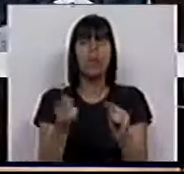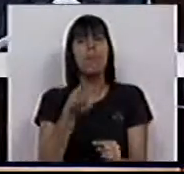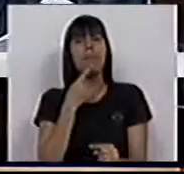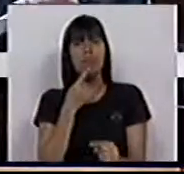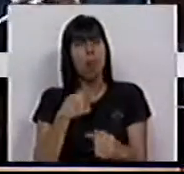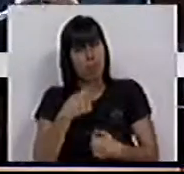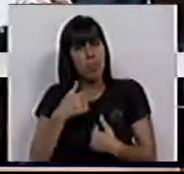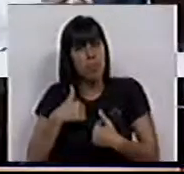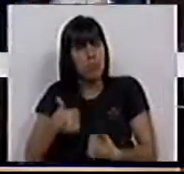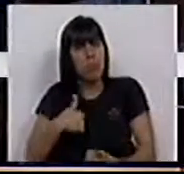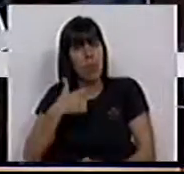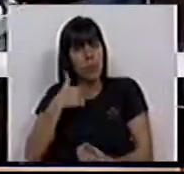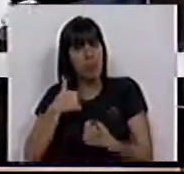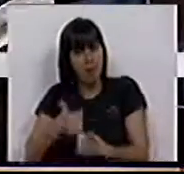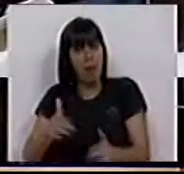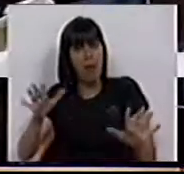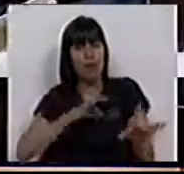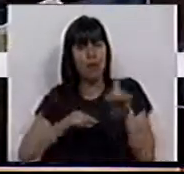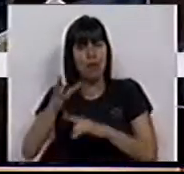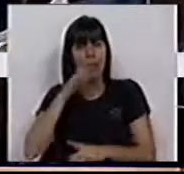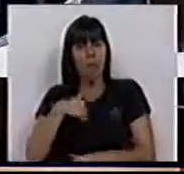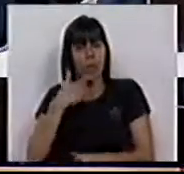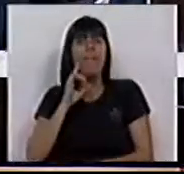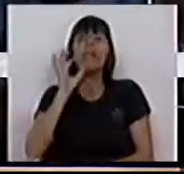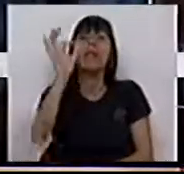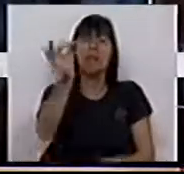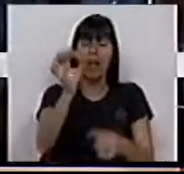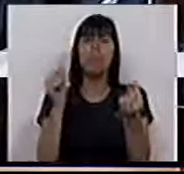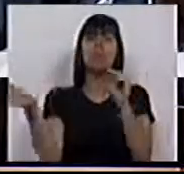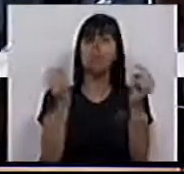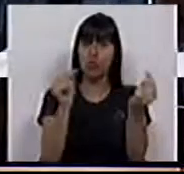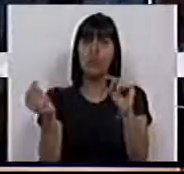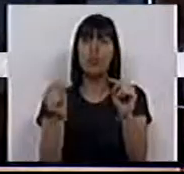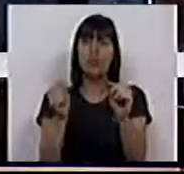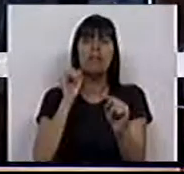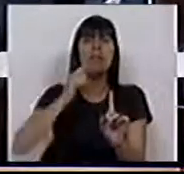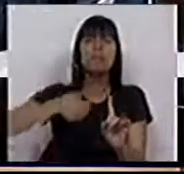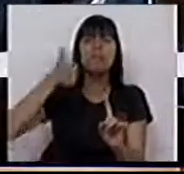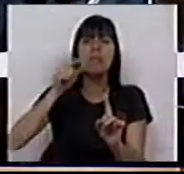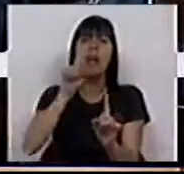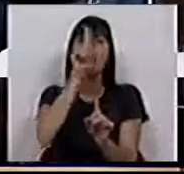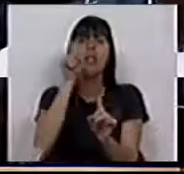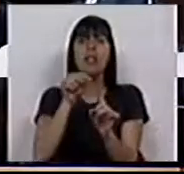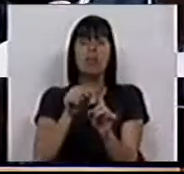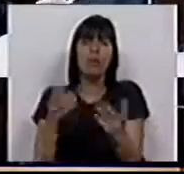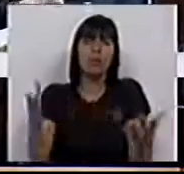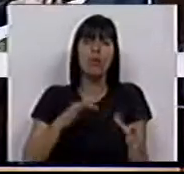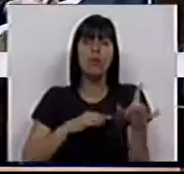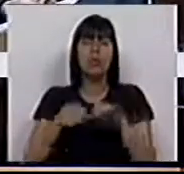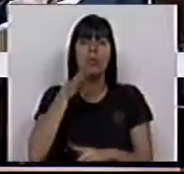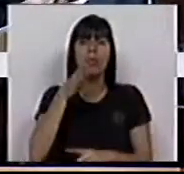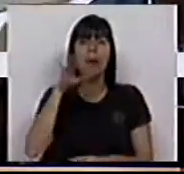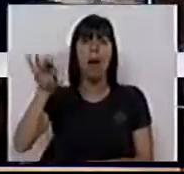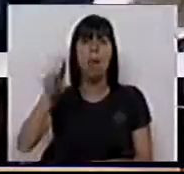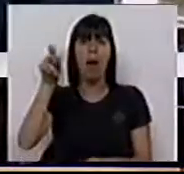percebi muito bem, Sr. Deputado, percebi muito bem, vale a pena discutir o fundamental da questão. E aqui, Sra. Deputada